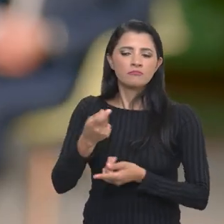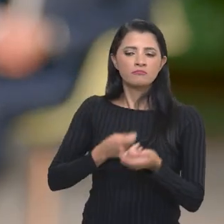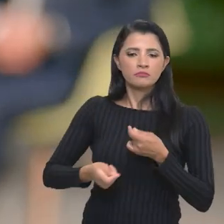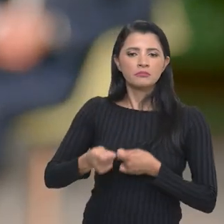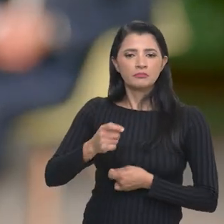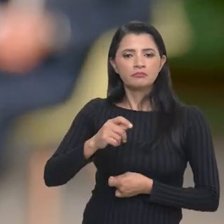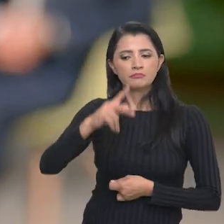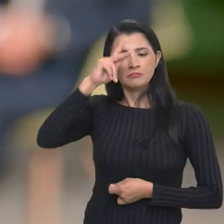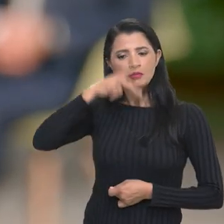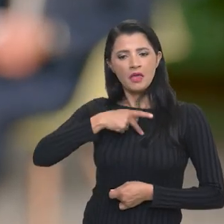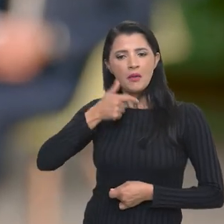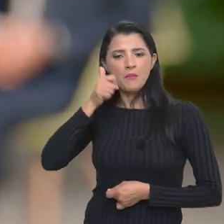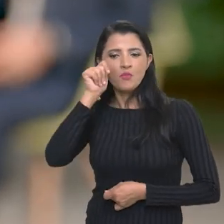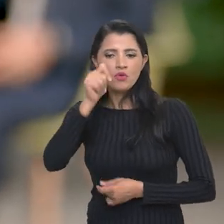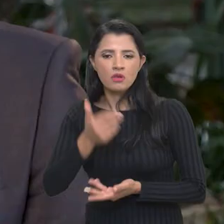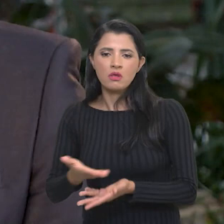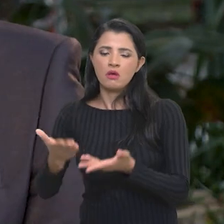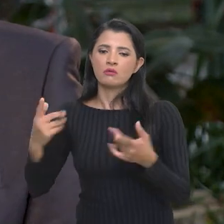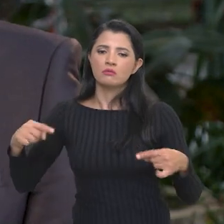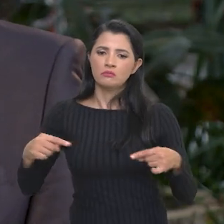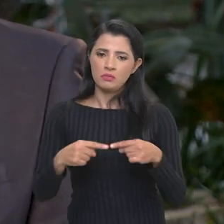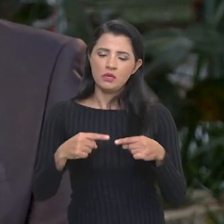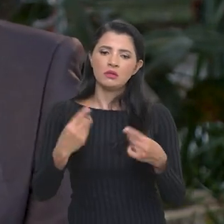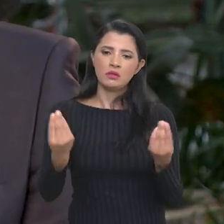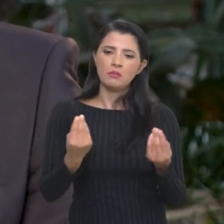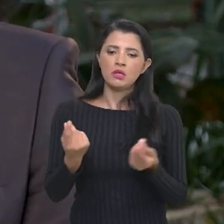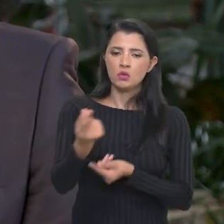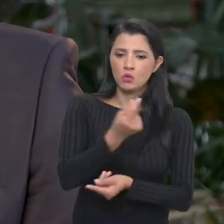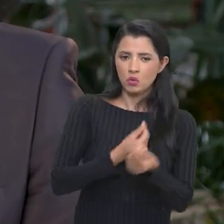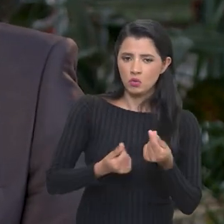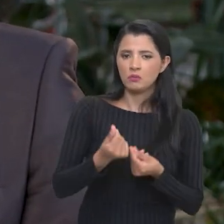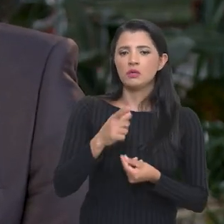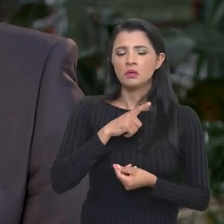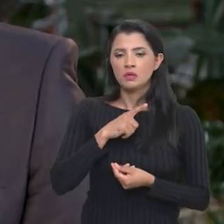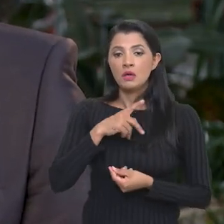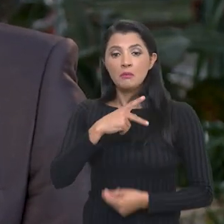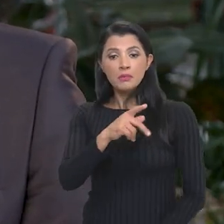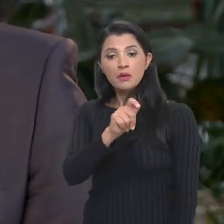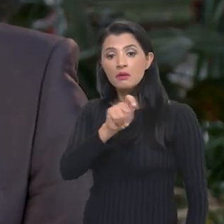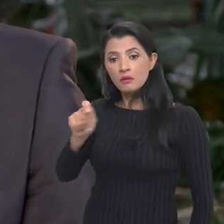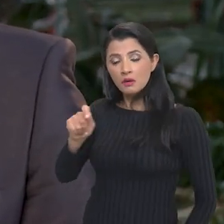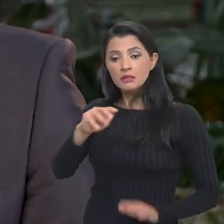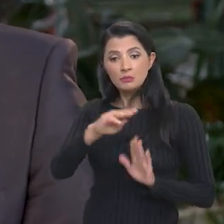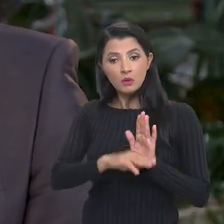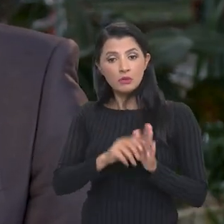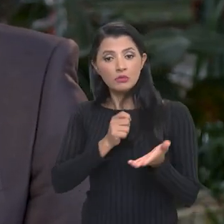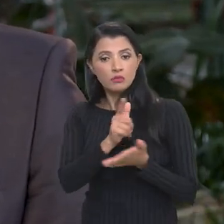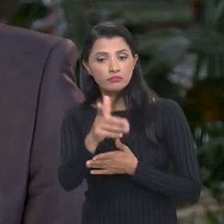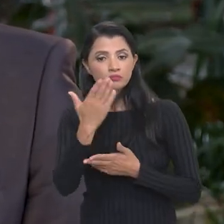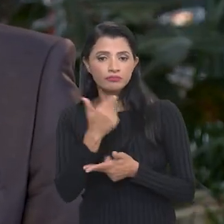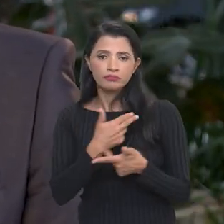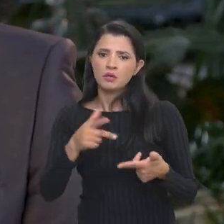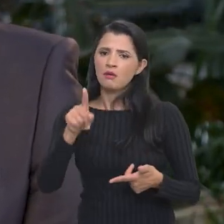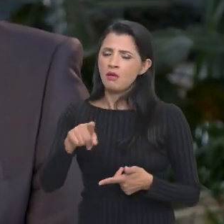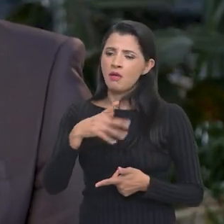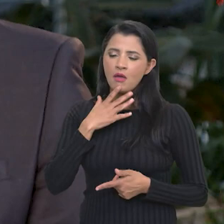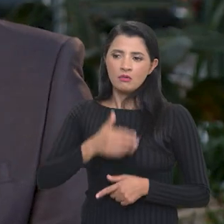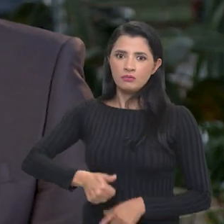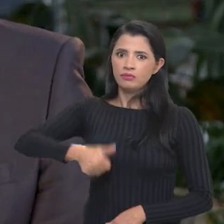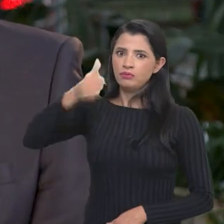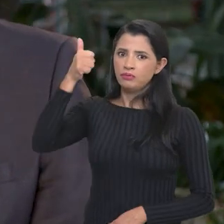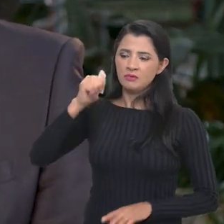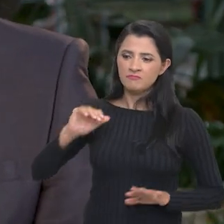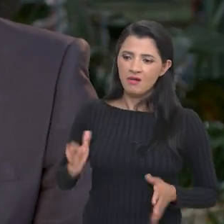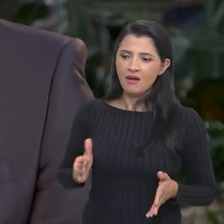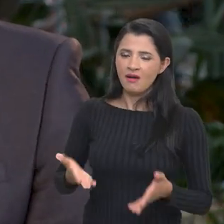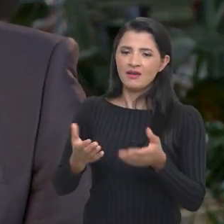das mulheres que essa emancipação também tem muito a ver com a questão da economia. Então acho que o PA o Programa de Aquisição de Alimentos é o